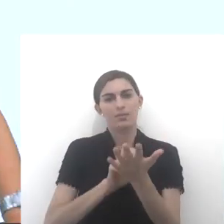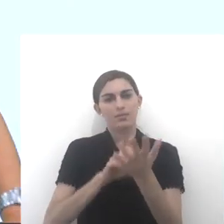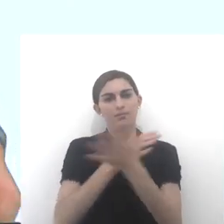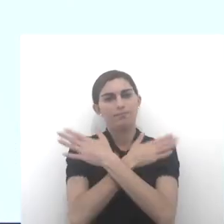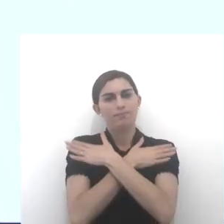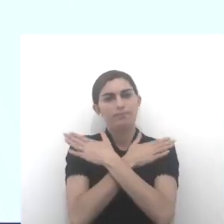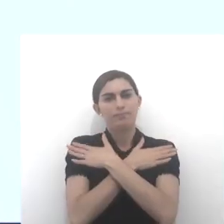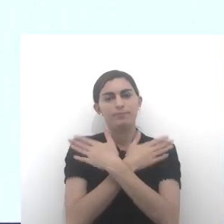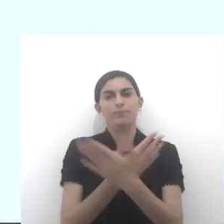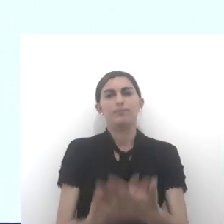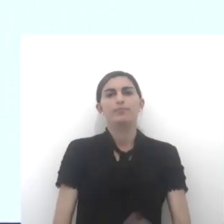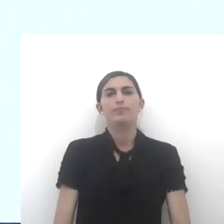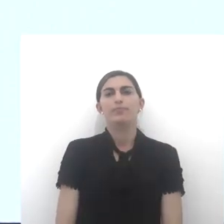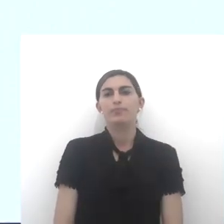do EducaPé. Um forte abraço!